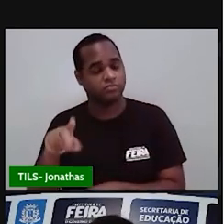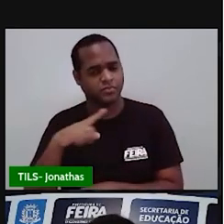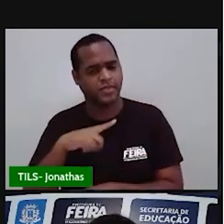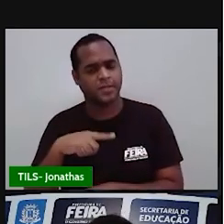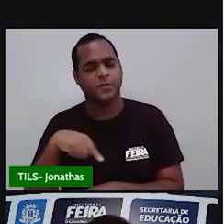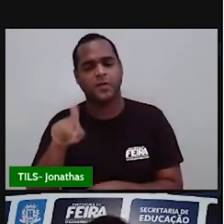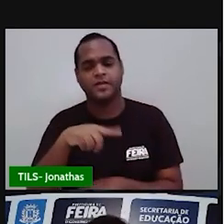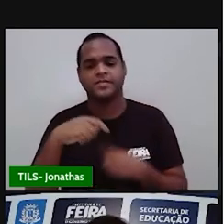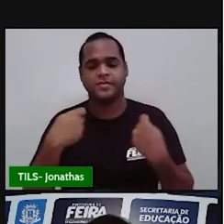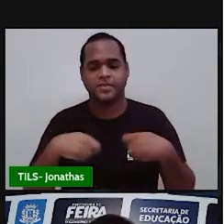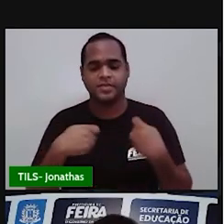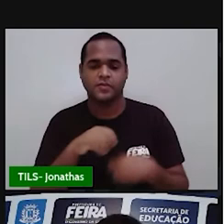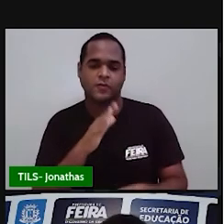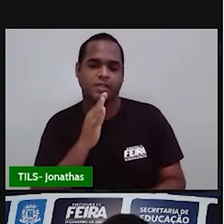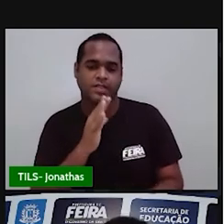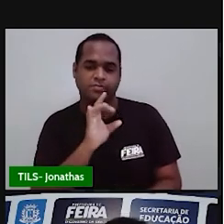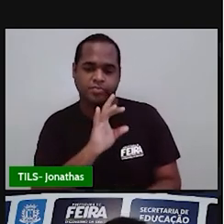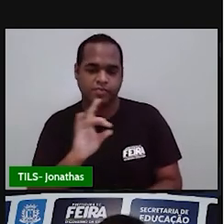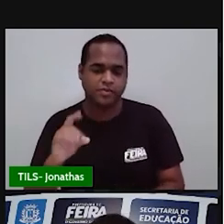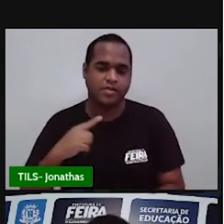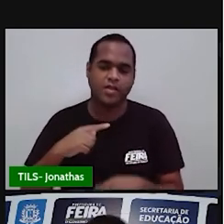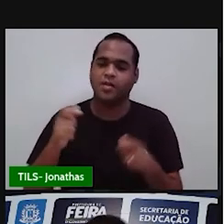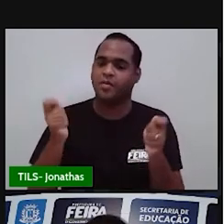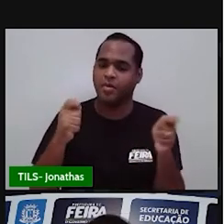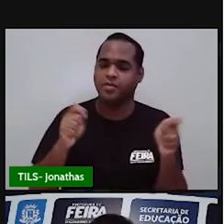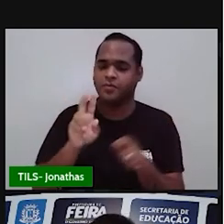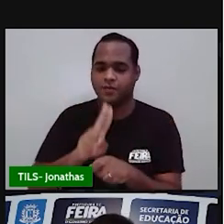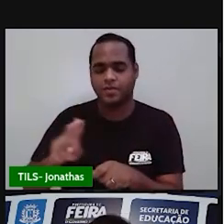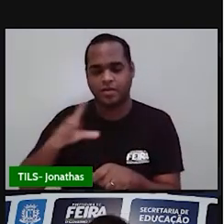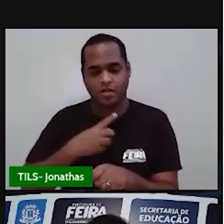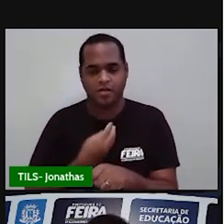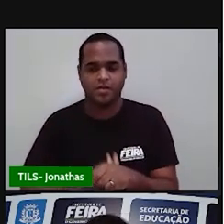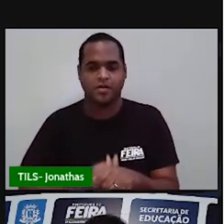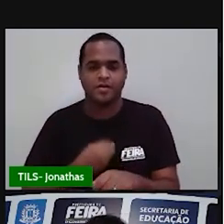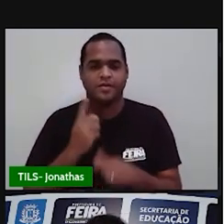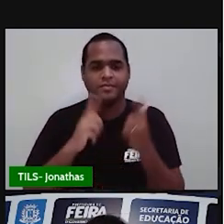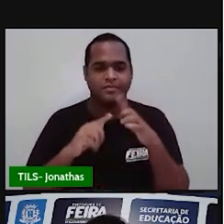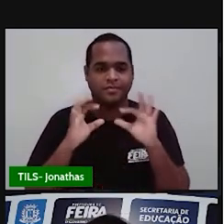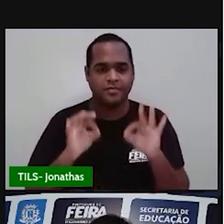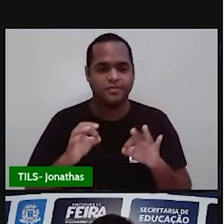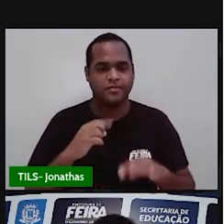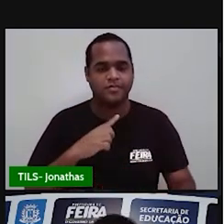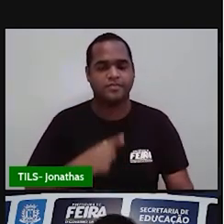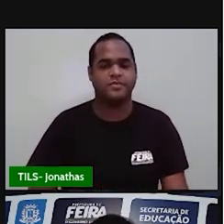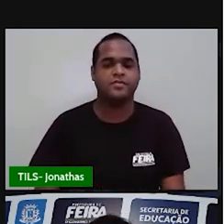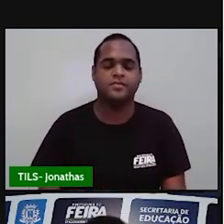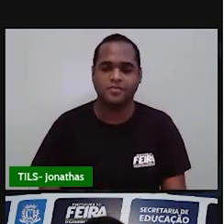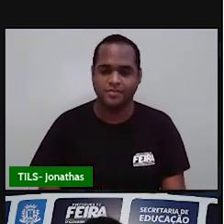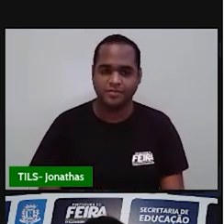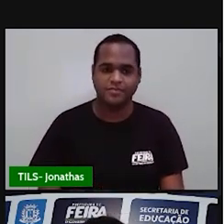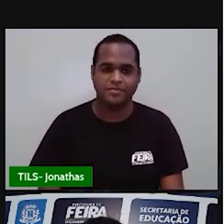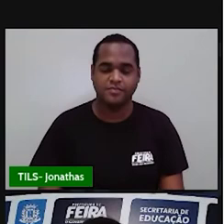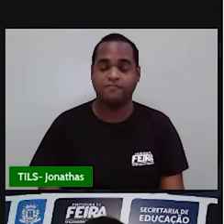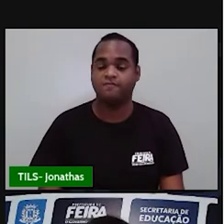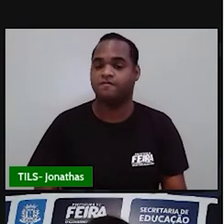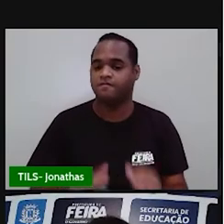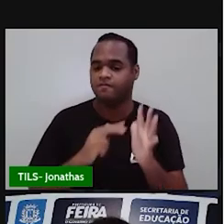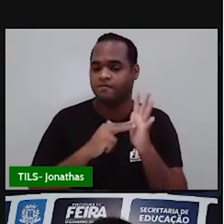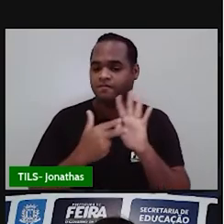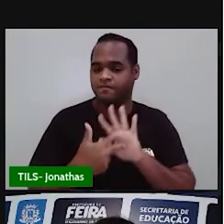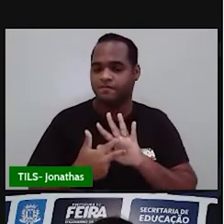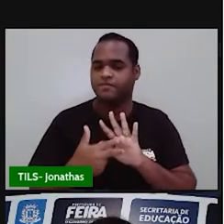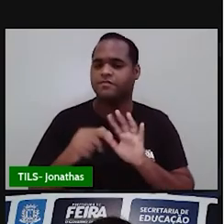a gente precisa conhecê-la para a gente poder usar também na nossa vida. Qual é o significado que a média